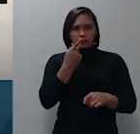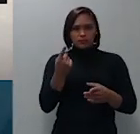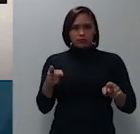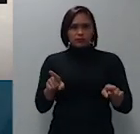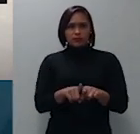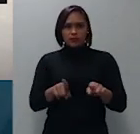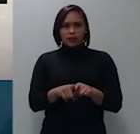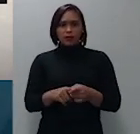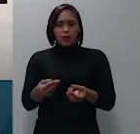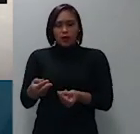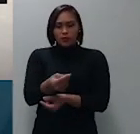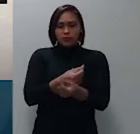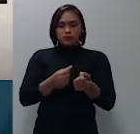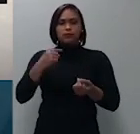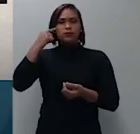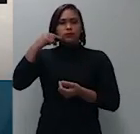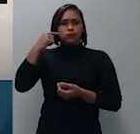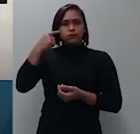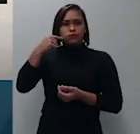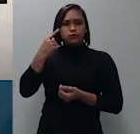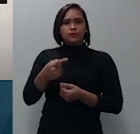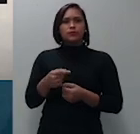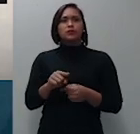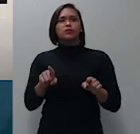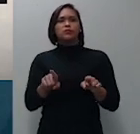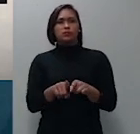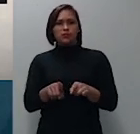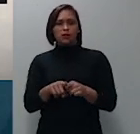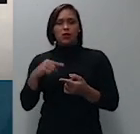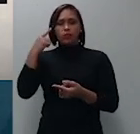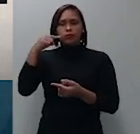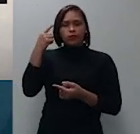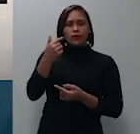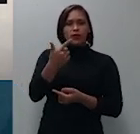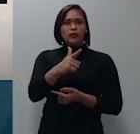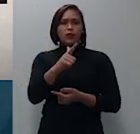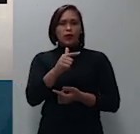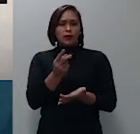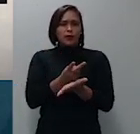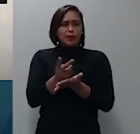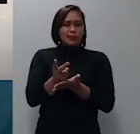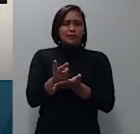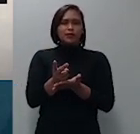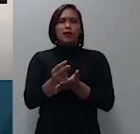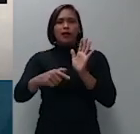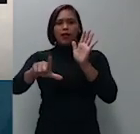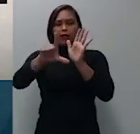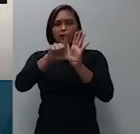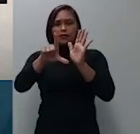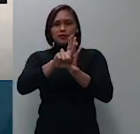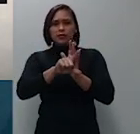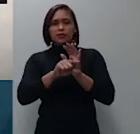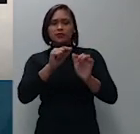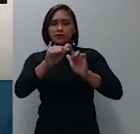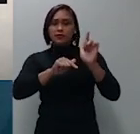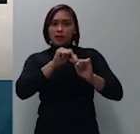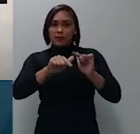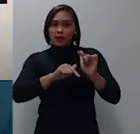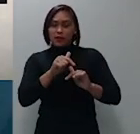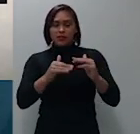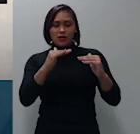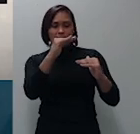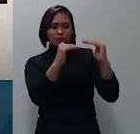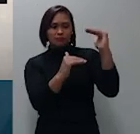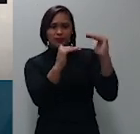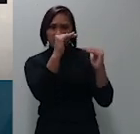advogado que são créditos que não decorrem da legislação trabalhista mas que são equiparados no sentido de